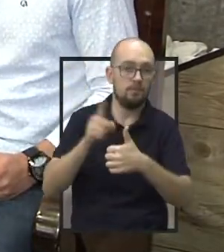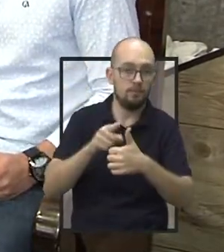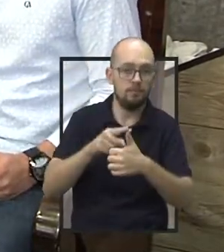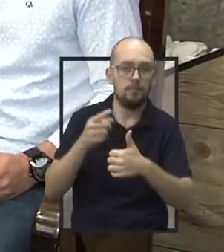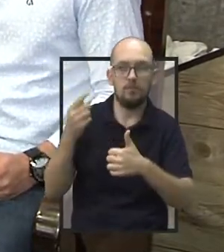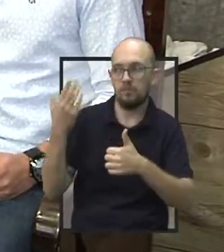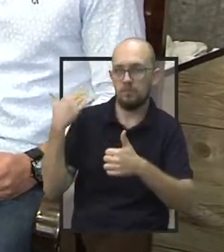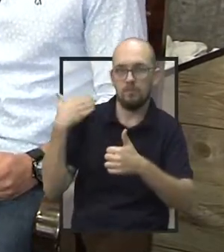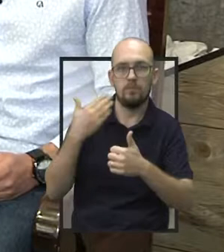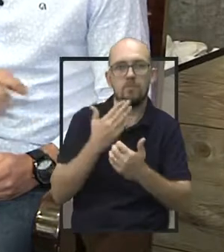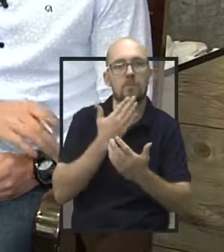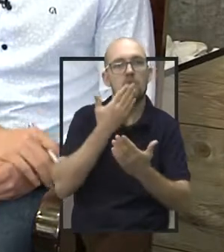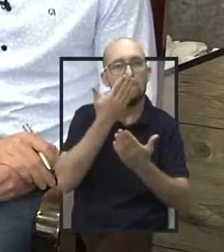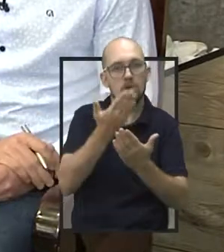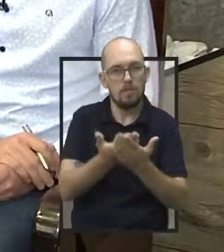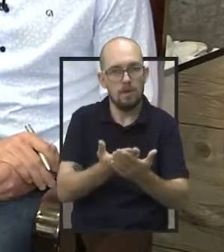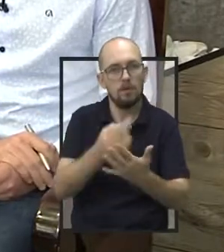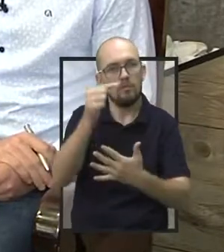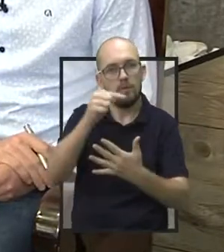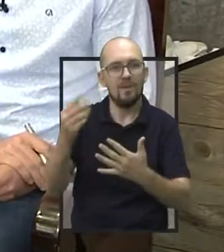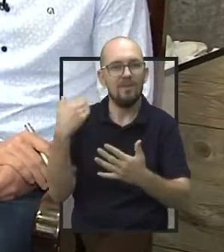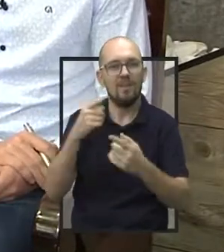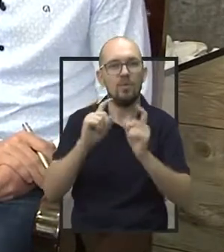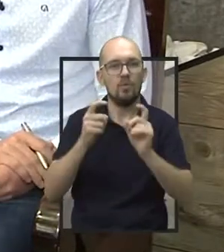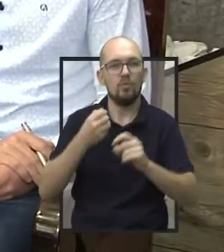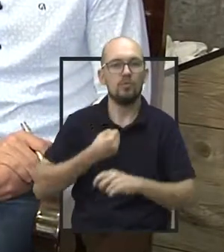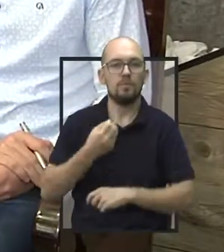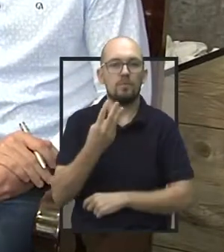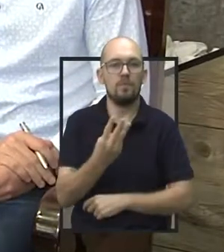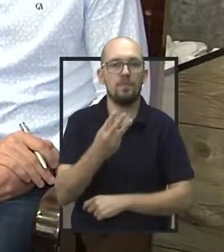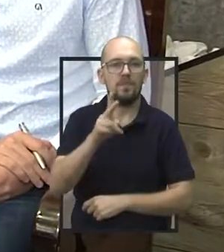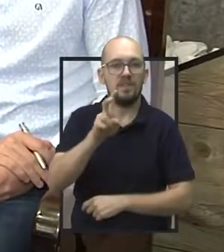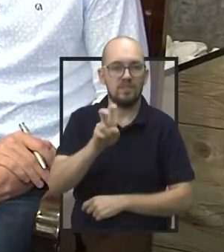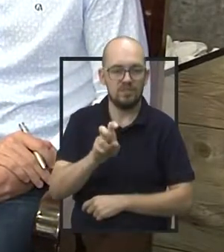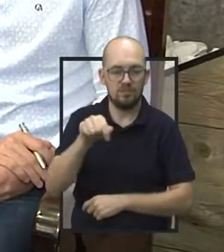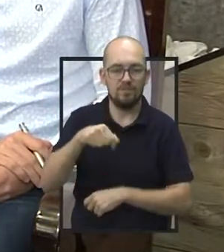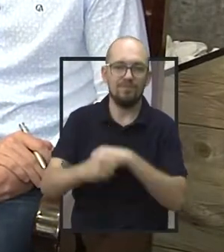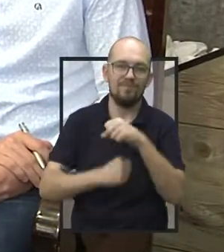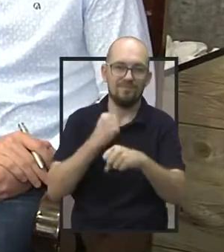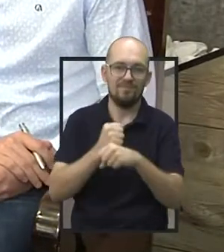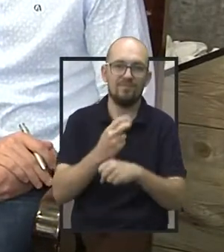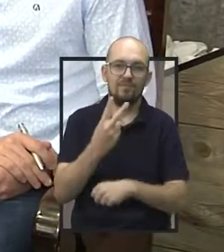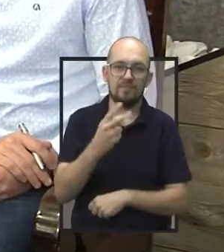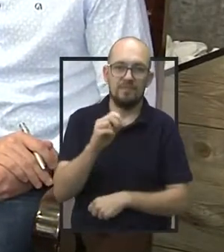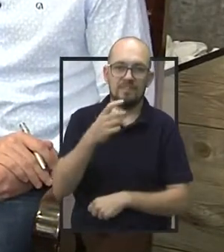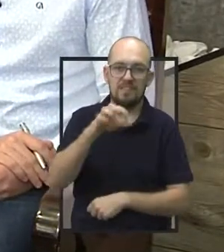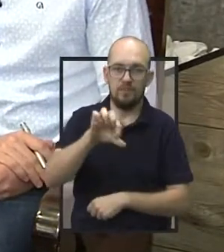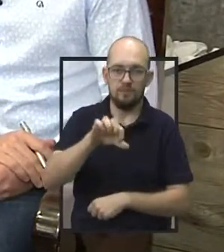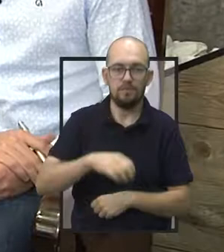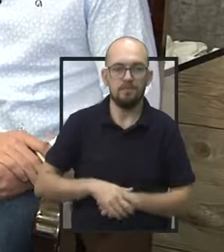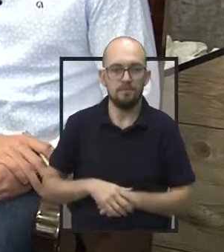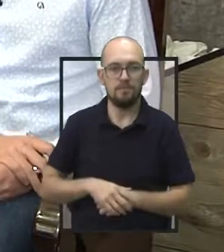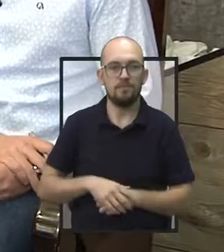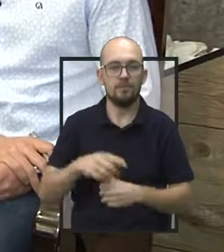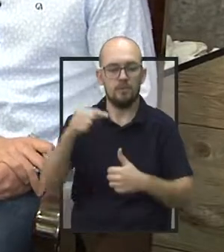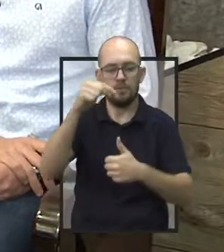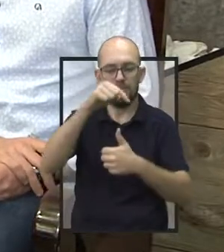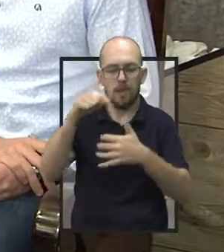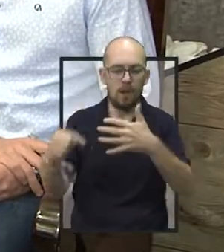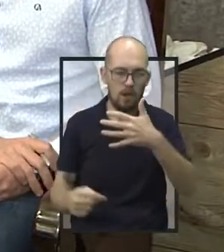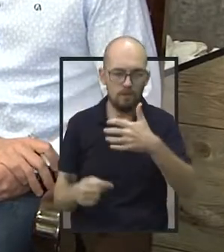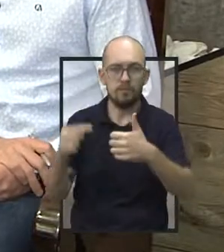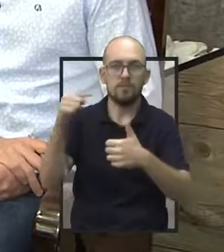apresentados na 35ª Sessão Legislativa de 2019. O primeiro requerimento, o senhor